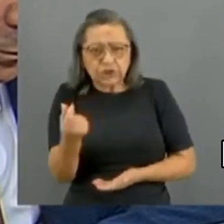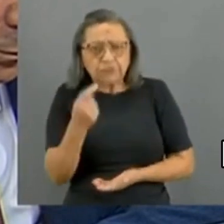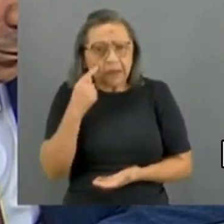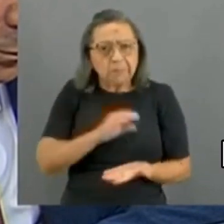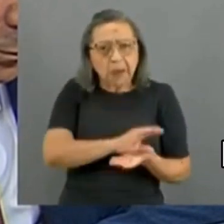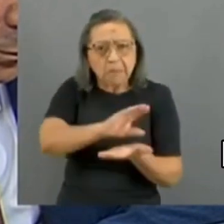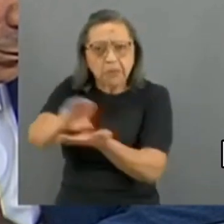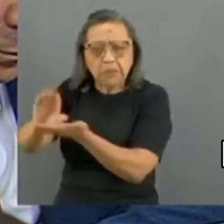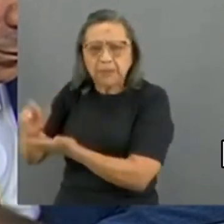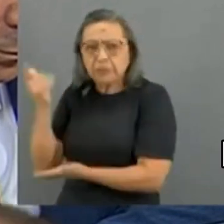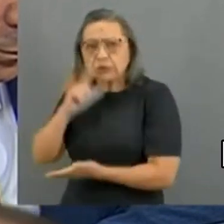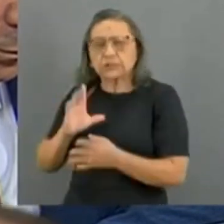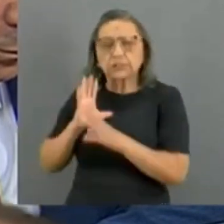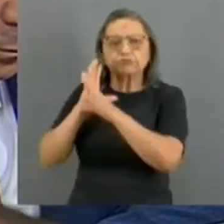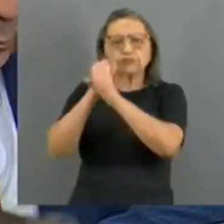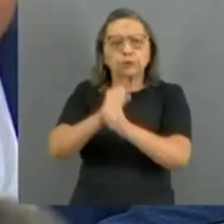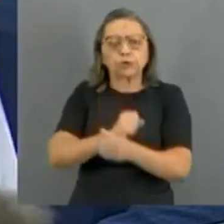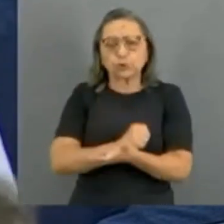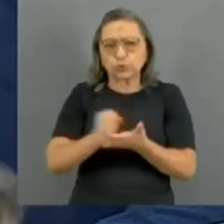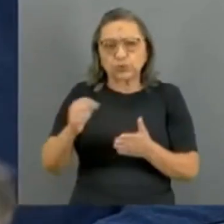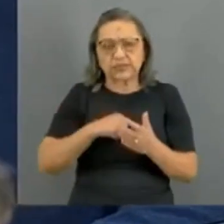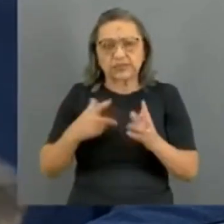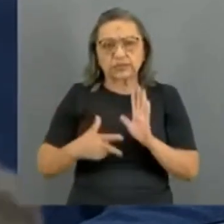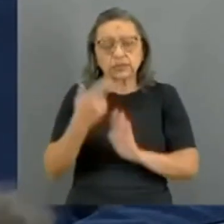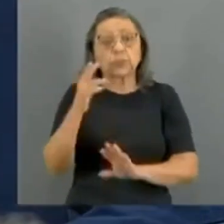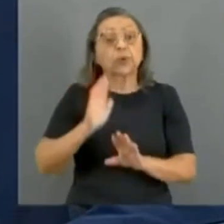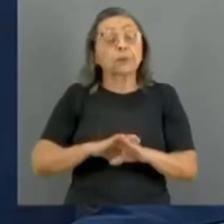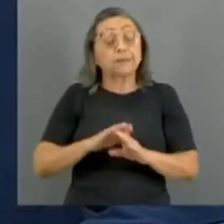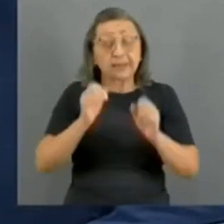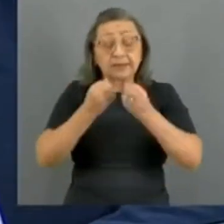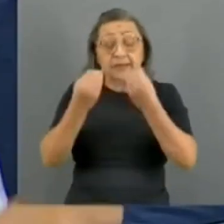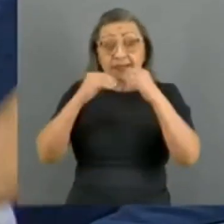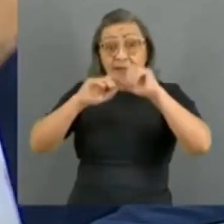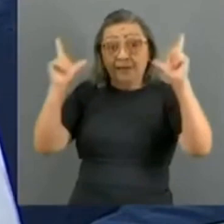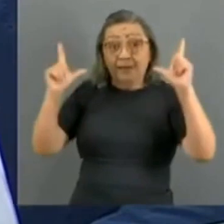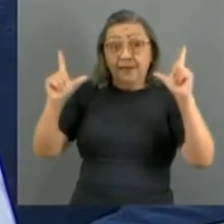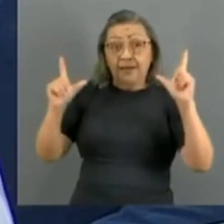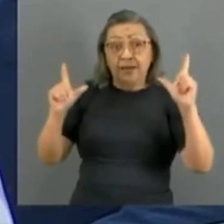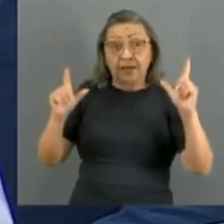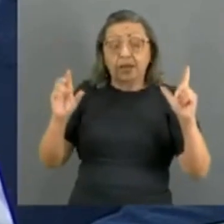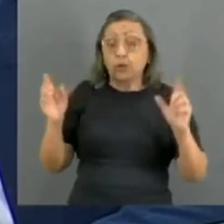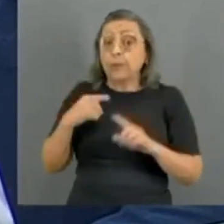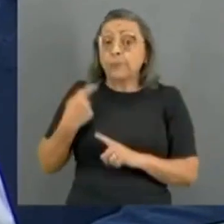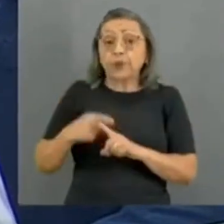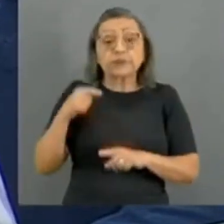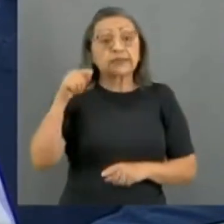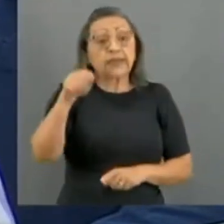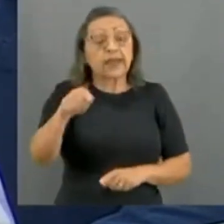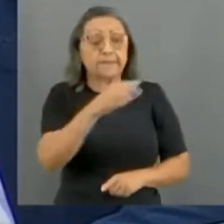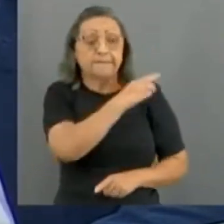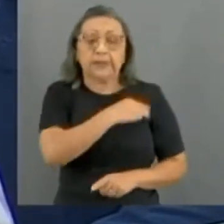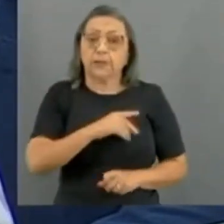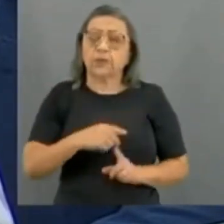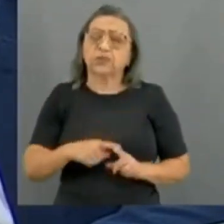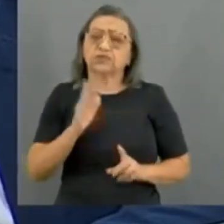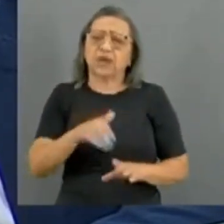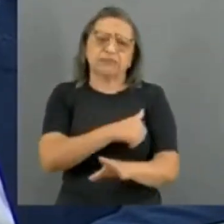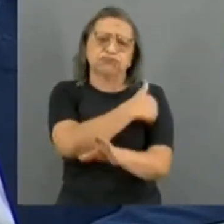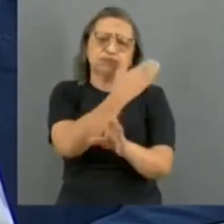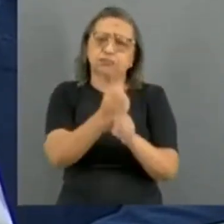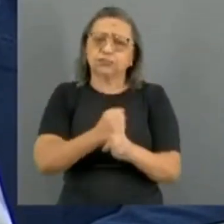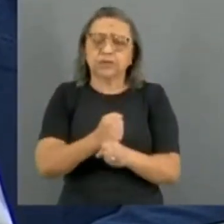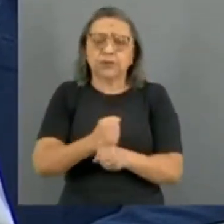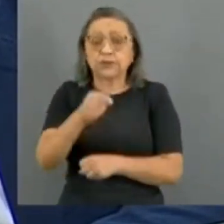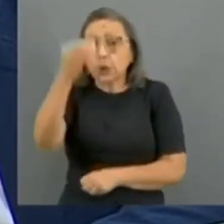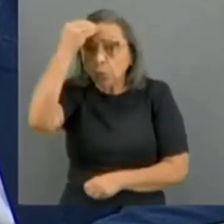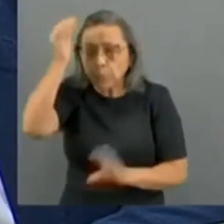conseguir zerar essas cirurgias eletivas. Porque o que mais me chama atenção, e não é porque a está como ministra, não, que isso vem de anos. A senhora não tem culpa disso, a já vem